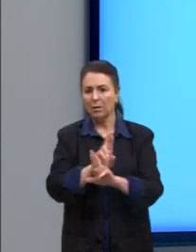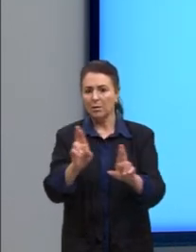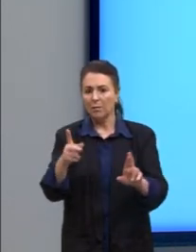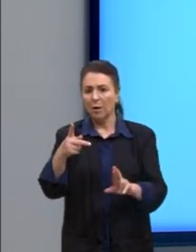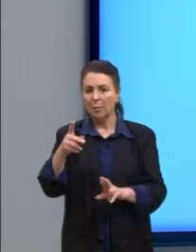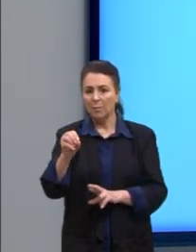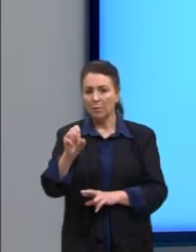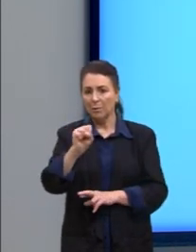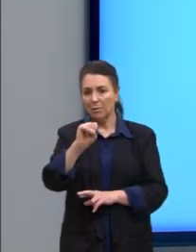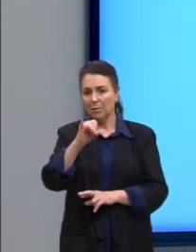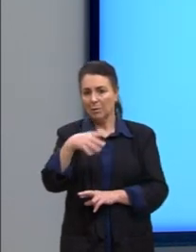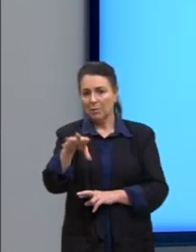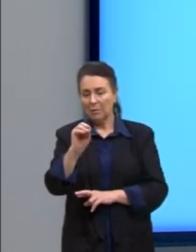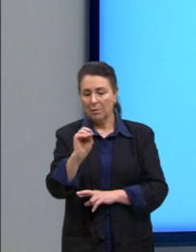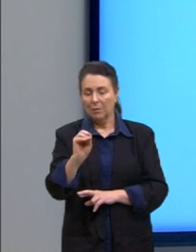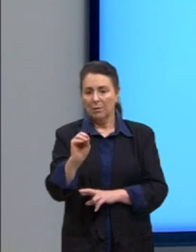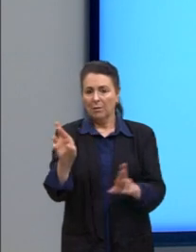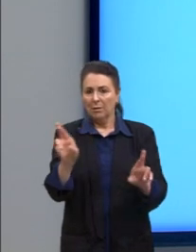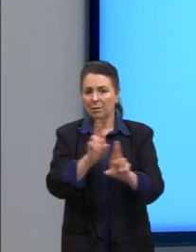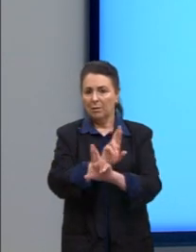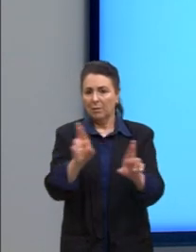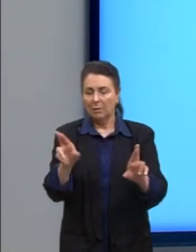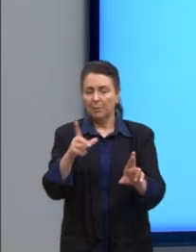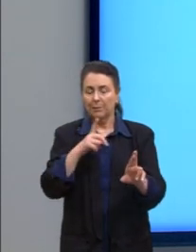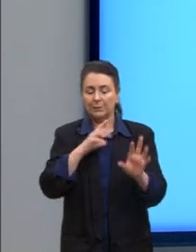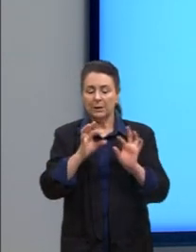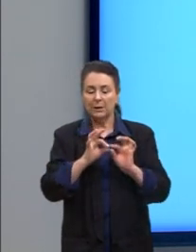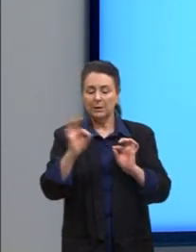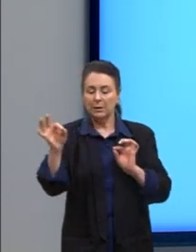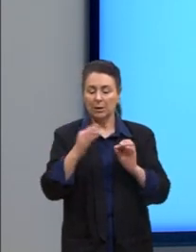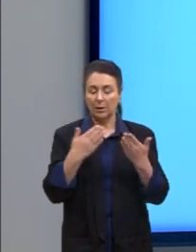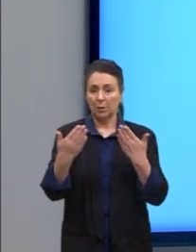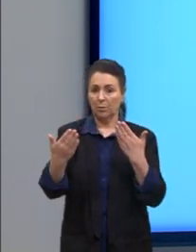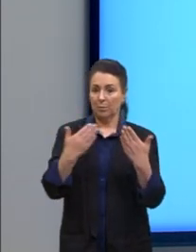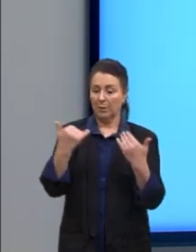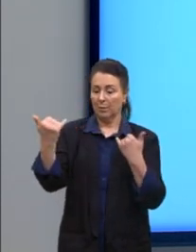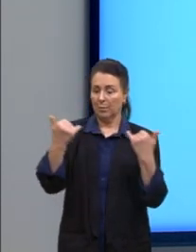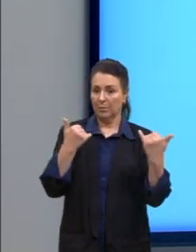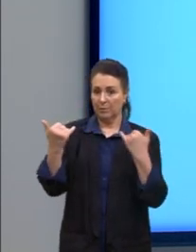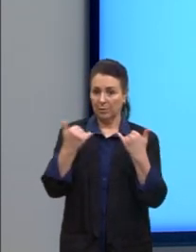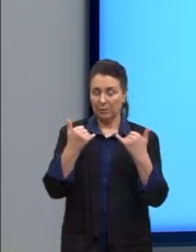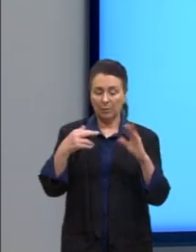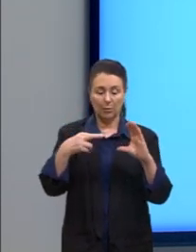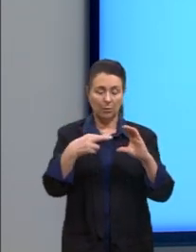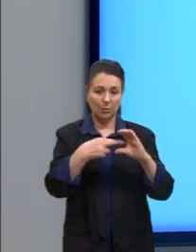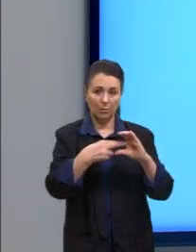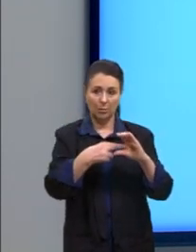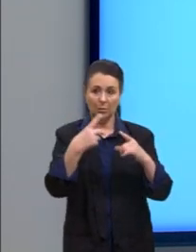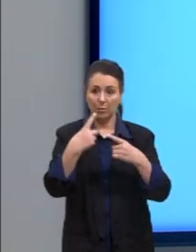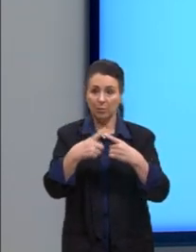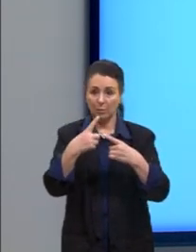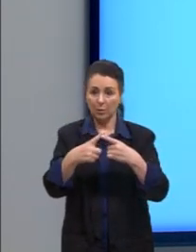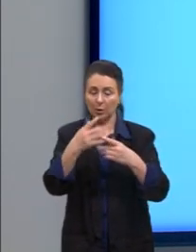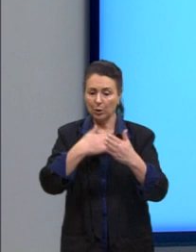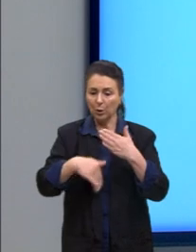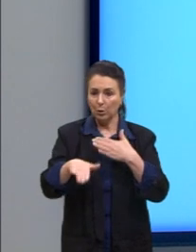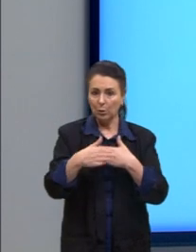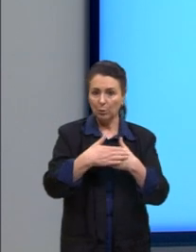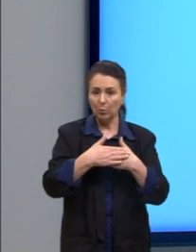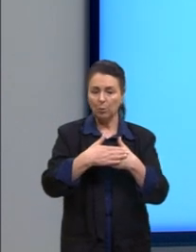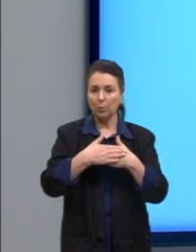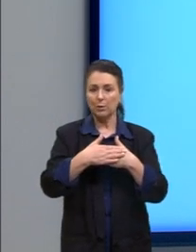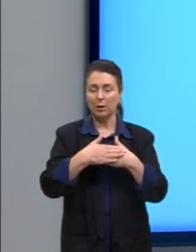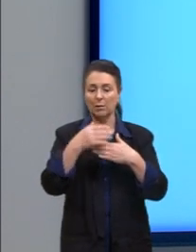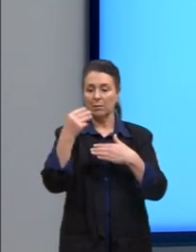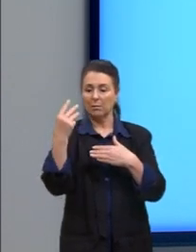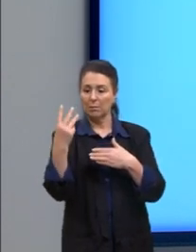Se nós temos a distância, nós vamos comparar com a informação do raio, porque em todas as posições, nos